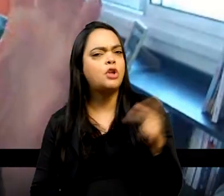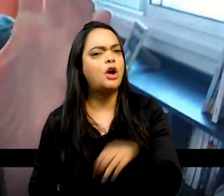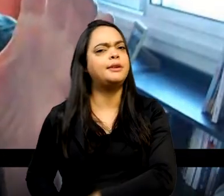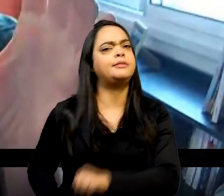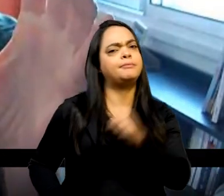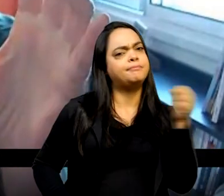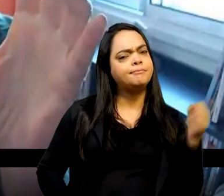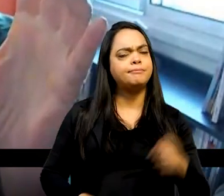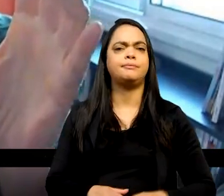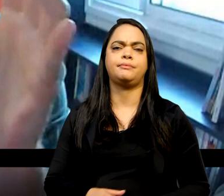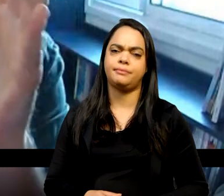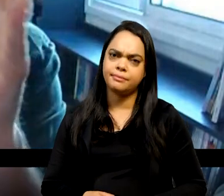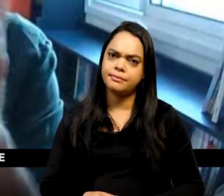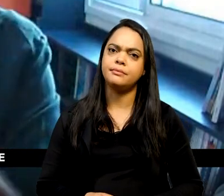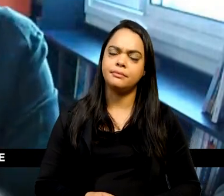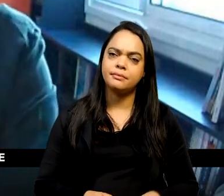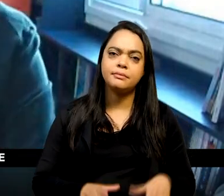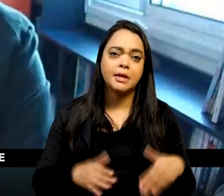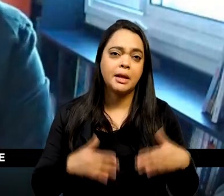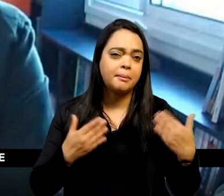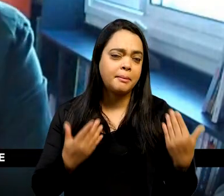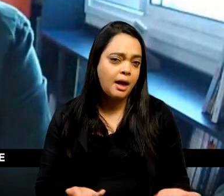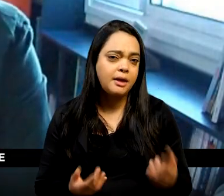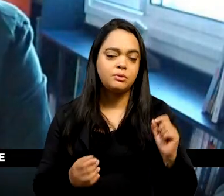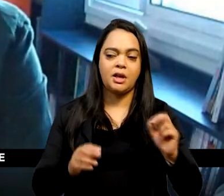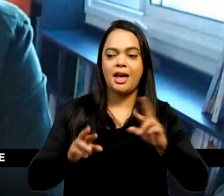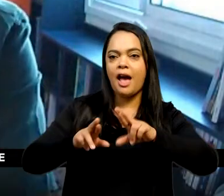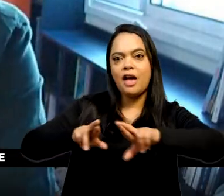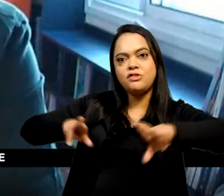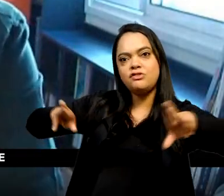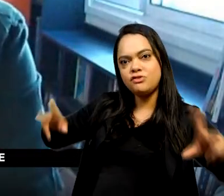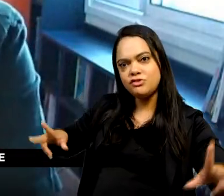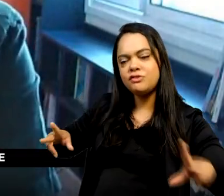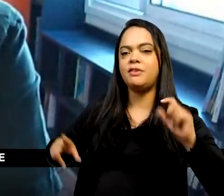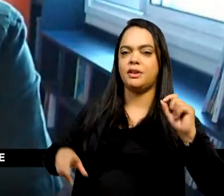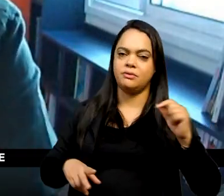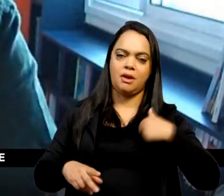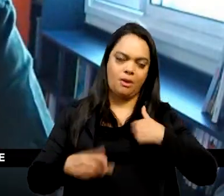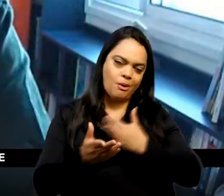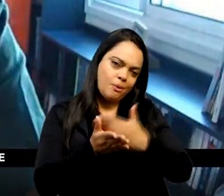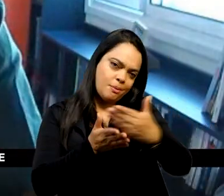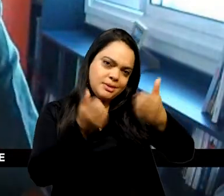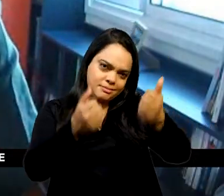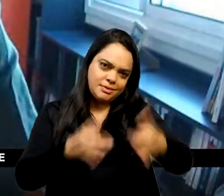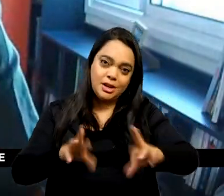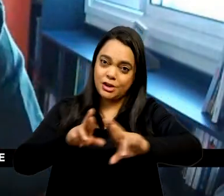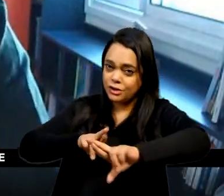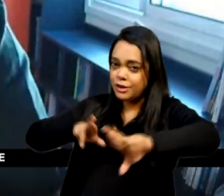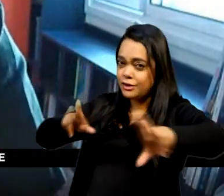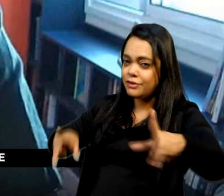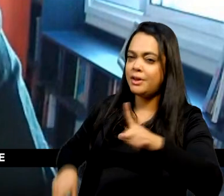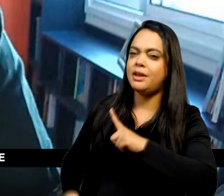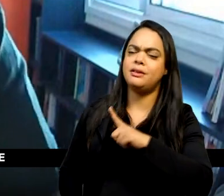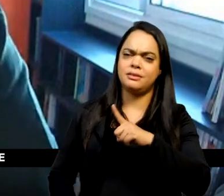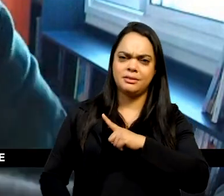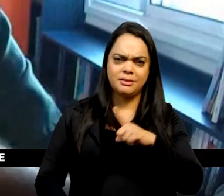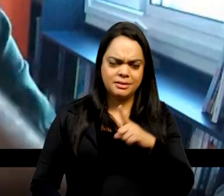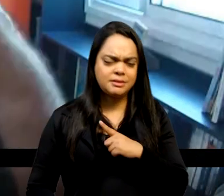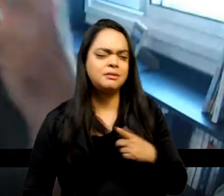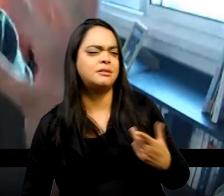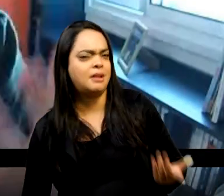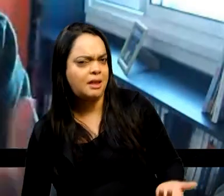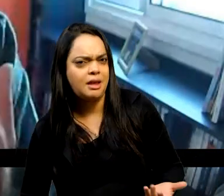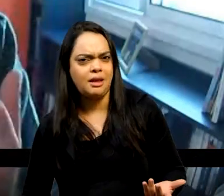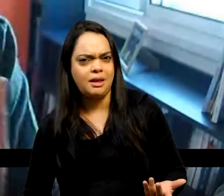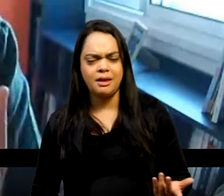caros, minhas caras, essas assimetrias que eu comecei aqui falando, elas também são assimetrias de existência, de